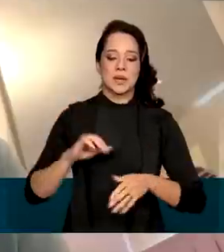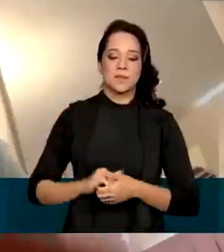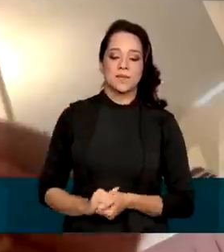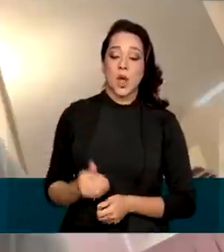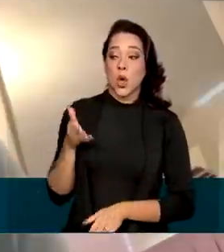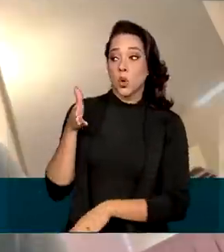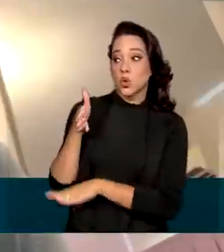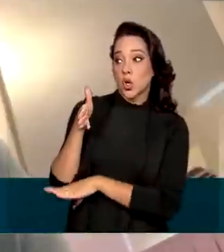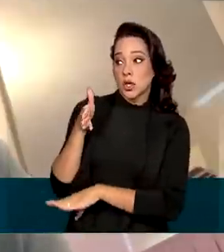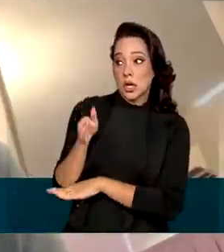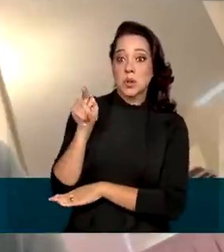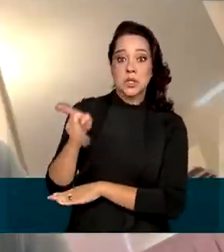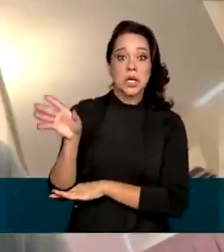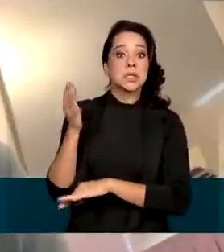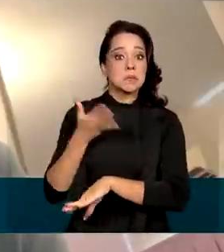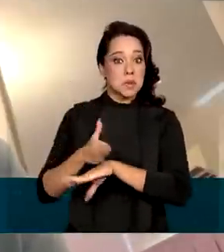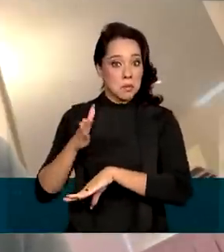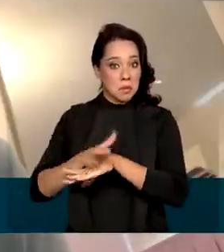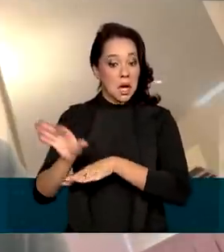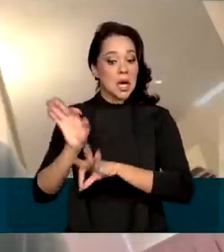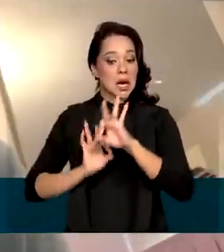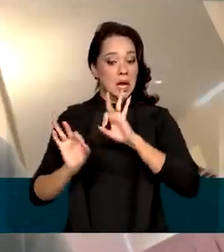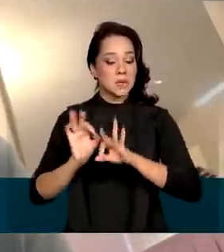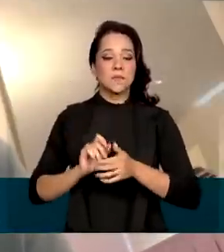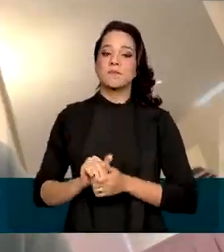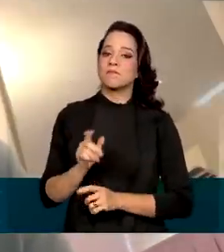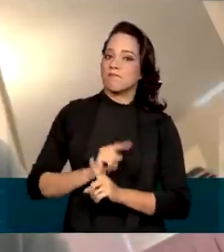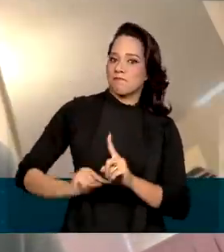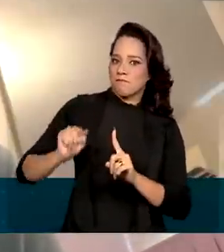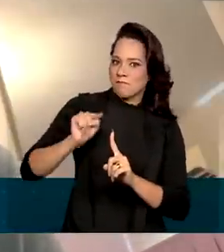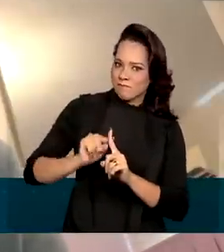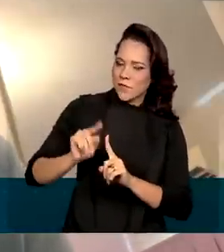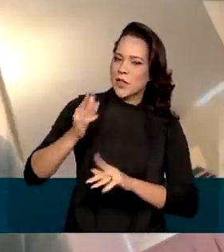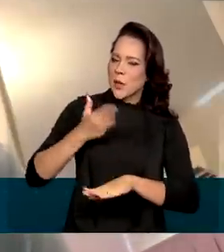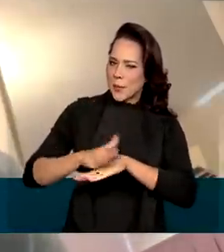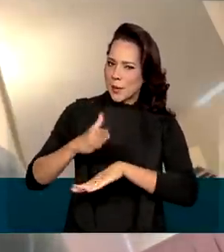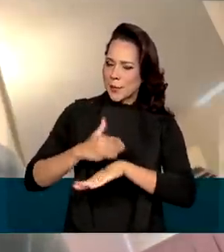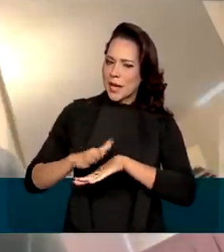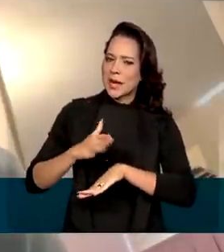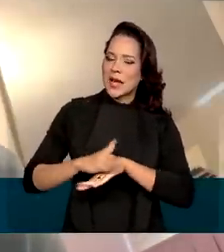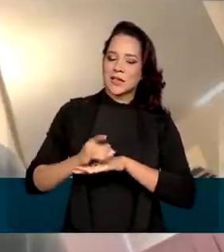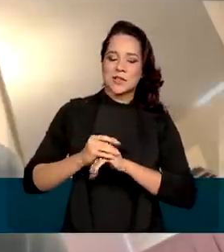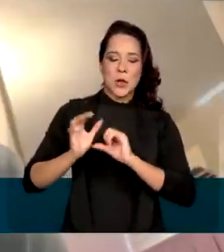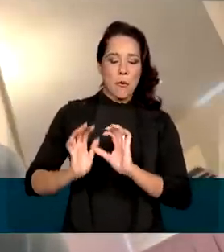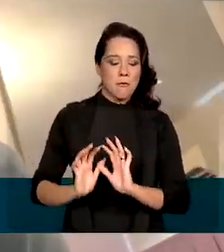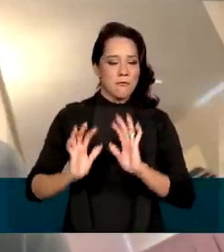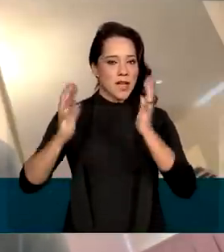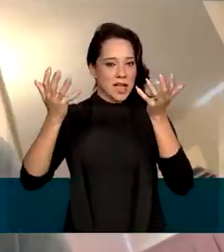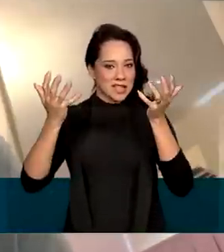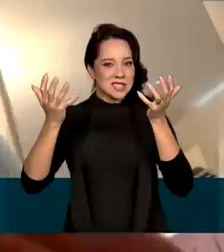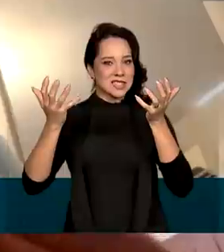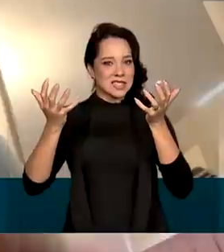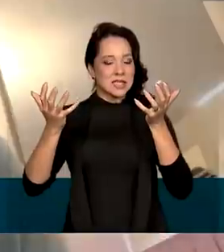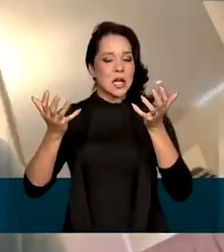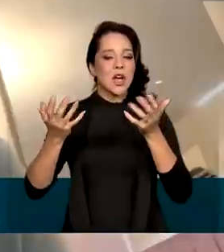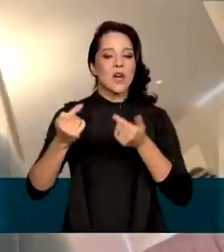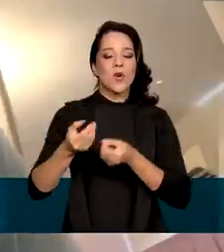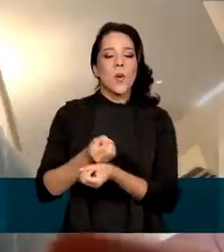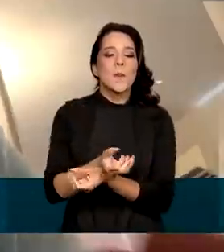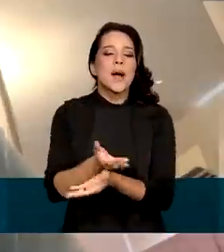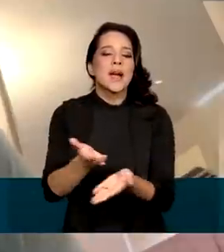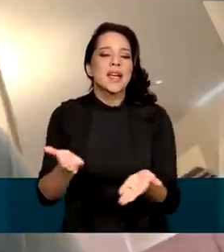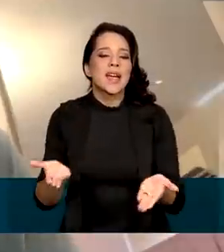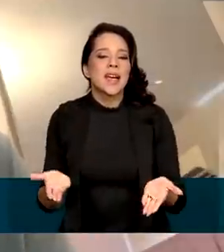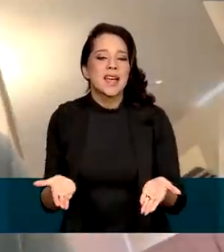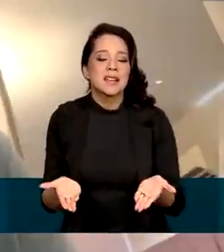hotéis estão preparados, os destinos estão preparados com grandes festas, com banquetes,